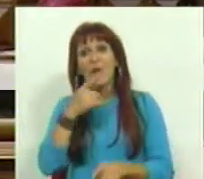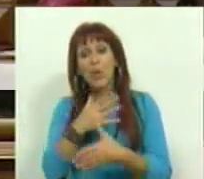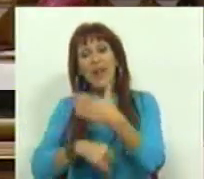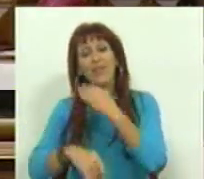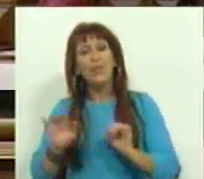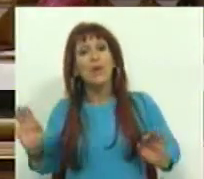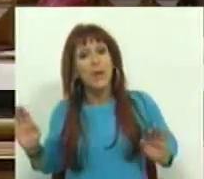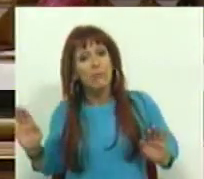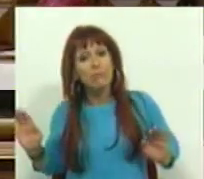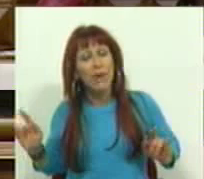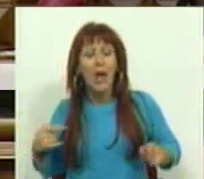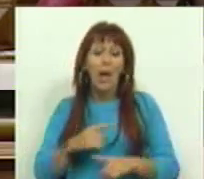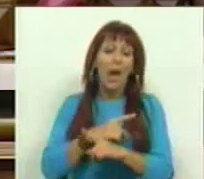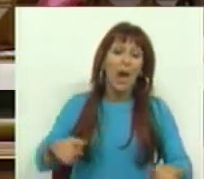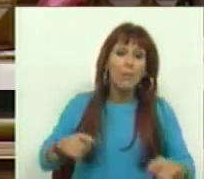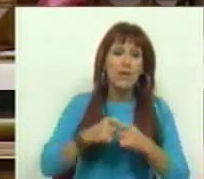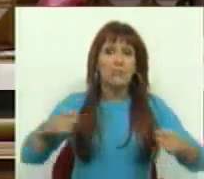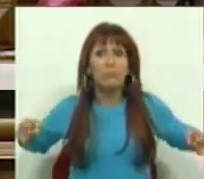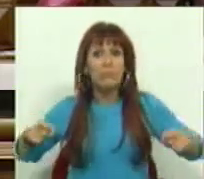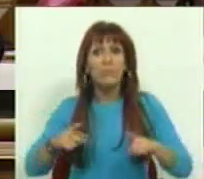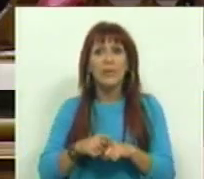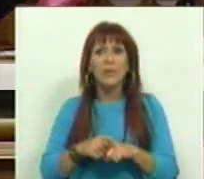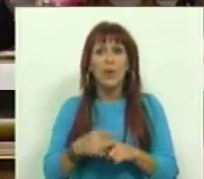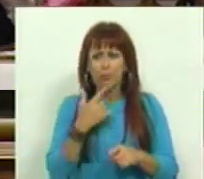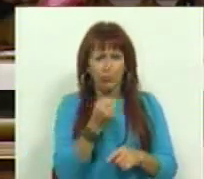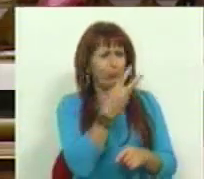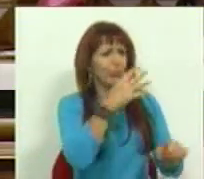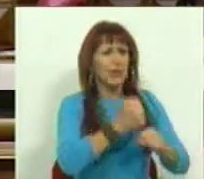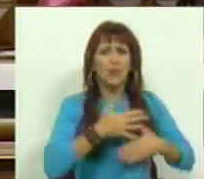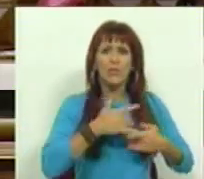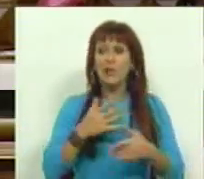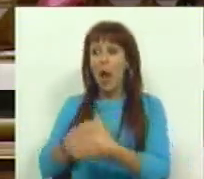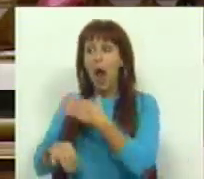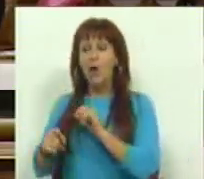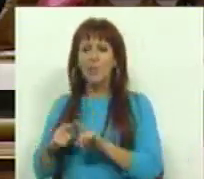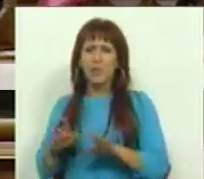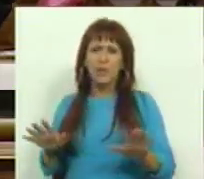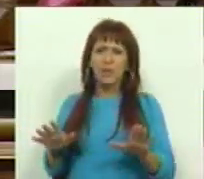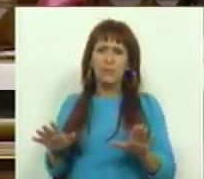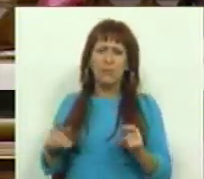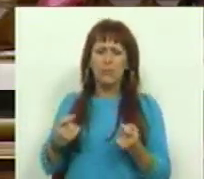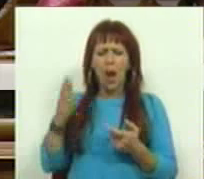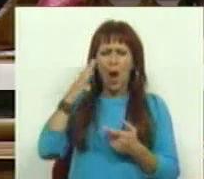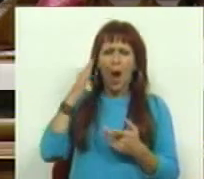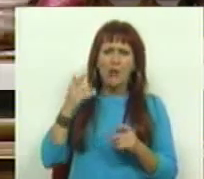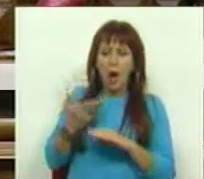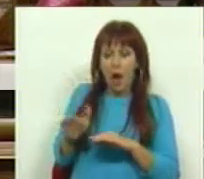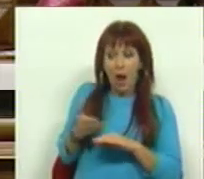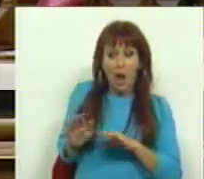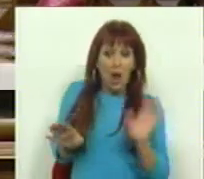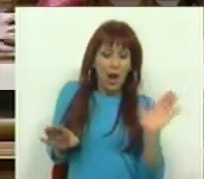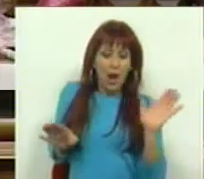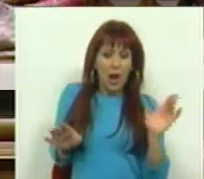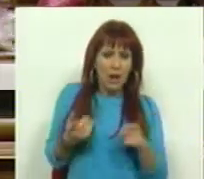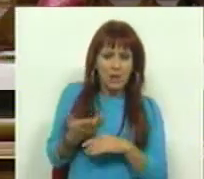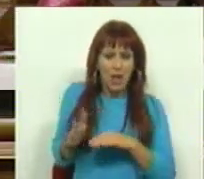advocacia. Ou seja, impedimentos e incompatibilidades que há para tantas profissões, os advogados têm estado um pouco à margem, a